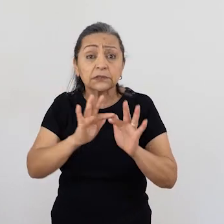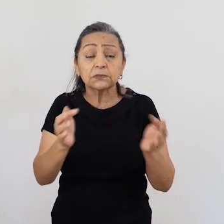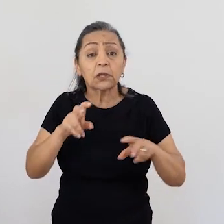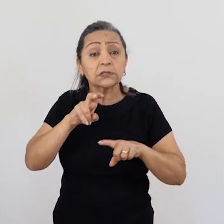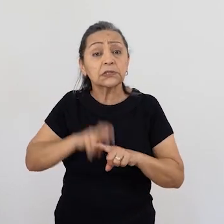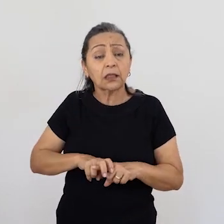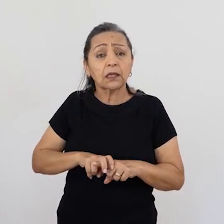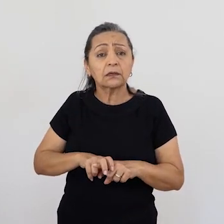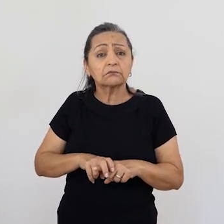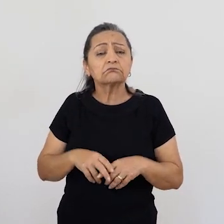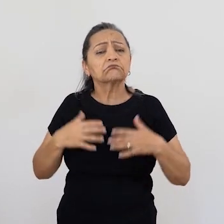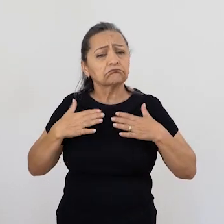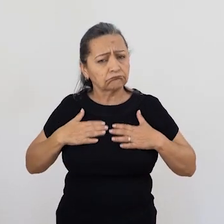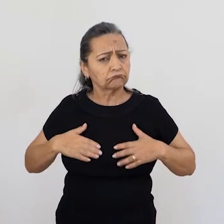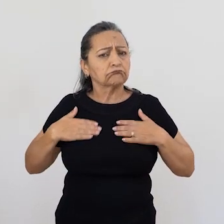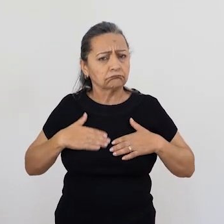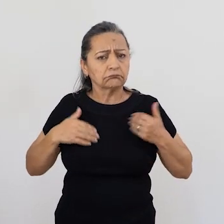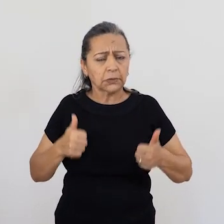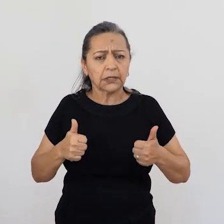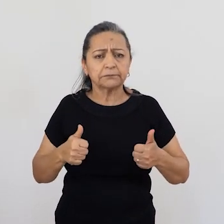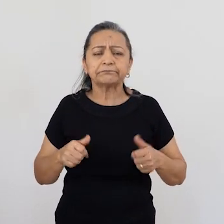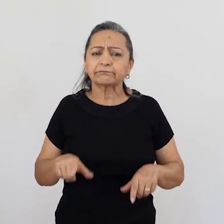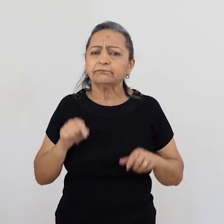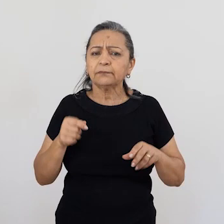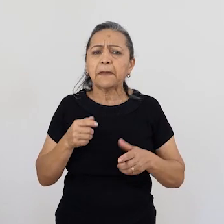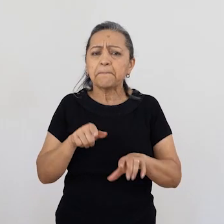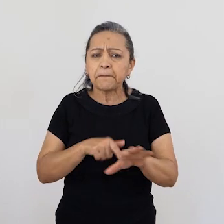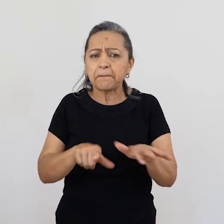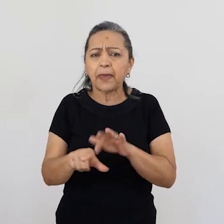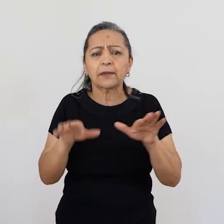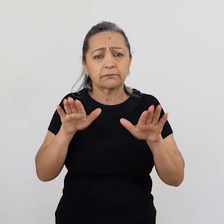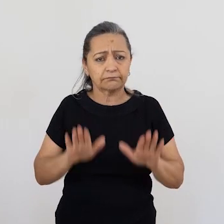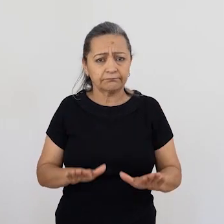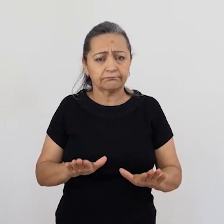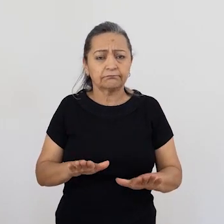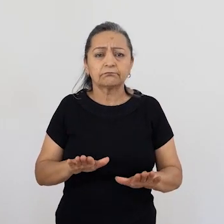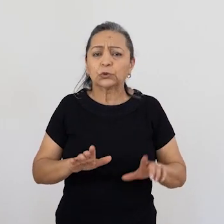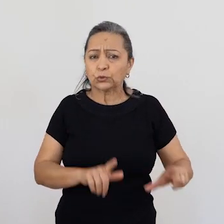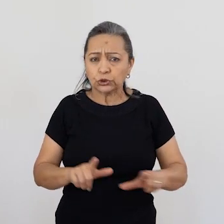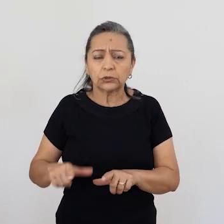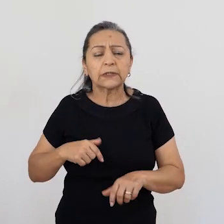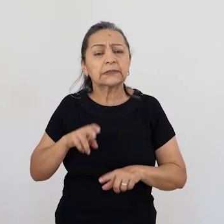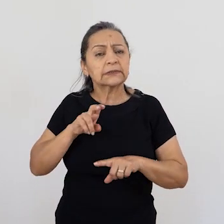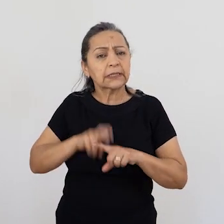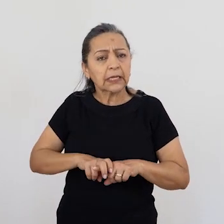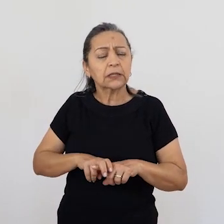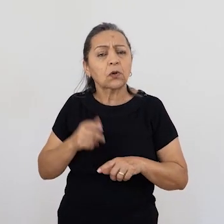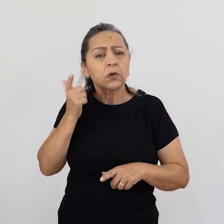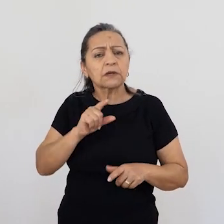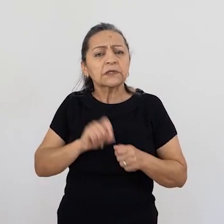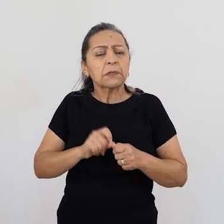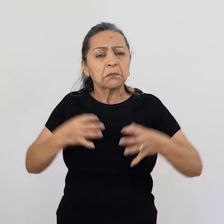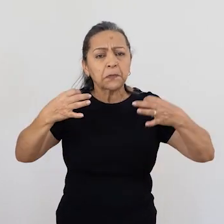Simplesmente você senta numa postura confortável, de preferência com os dois pés apoiados no chão. Se você estiver sentado,